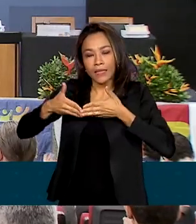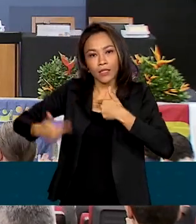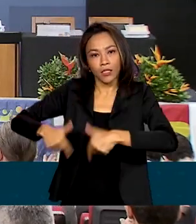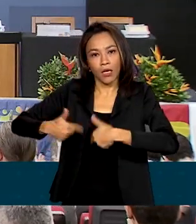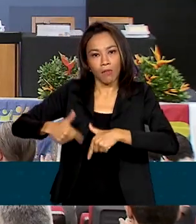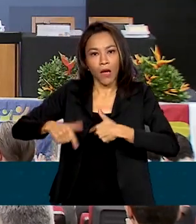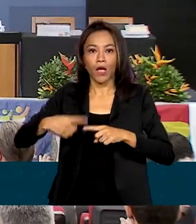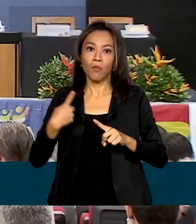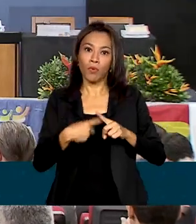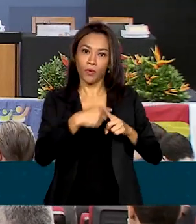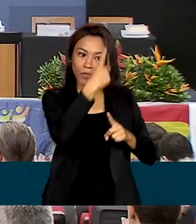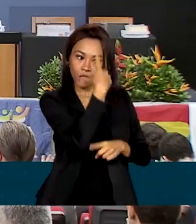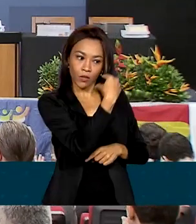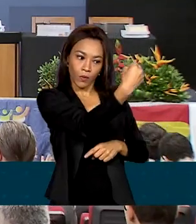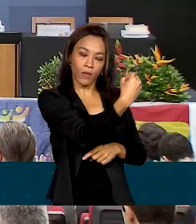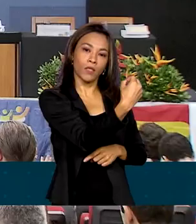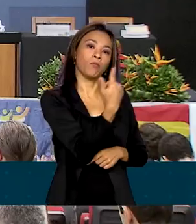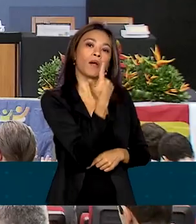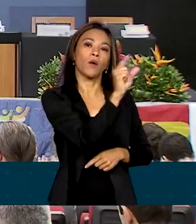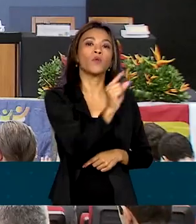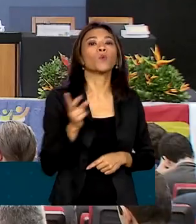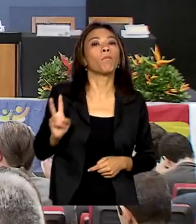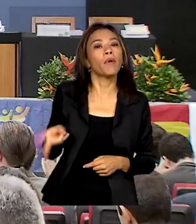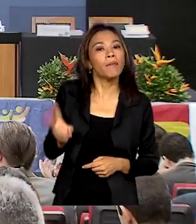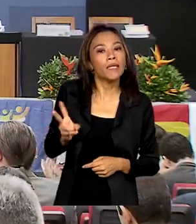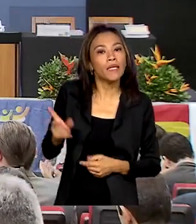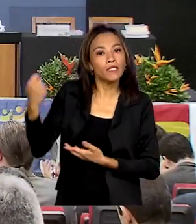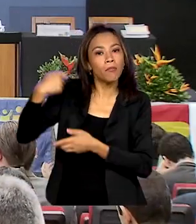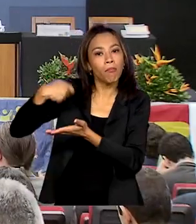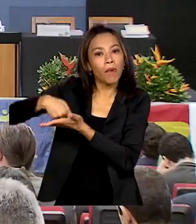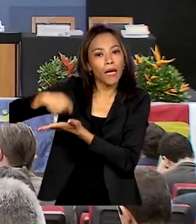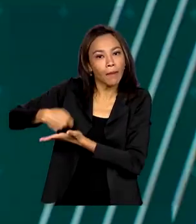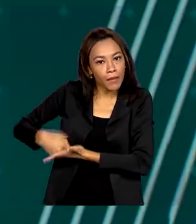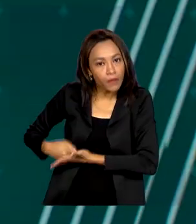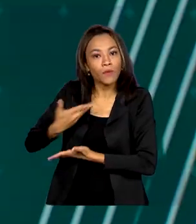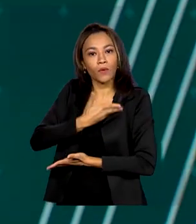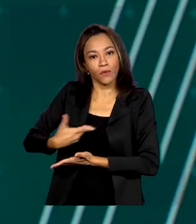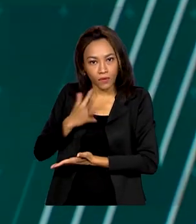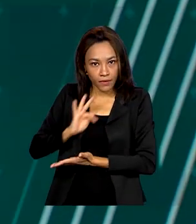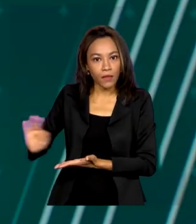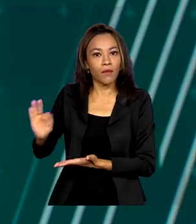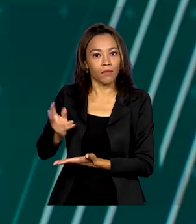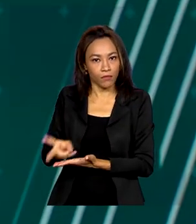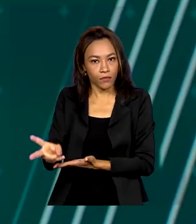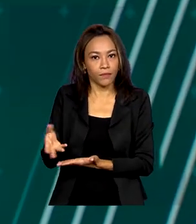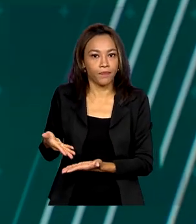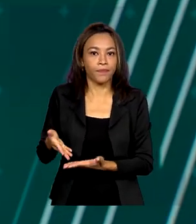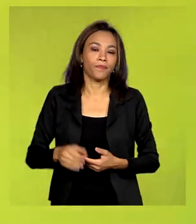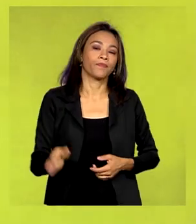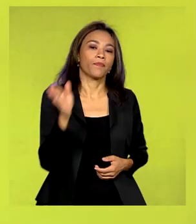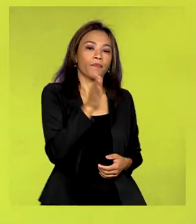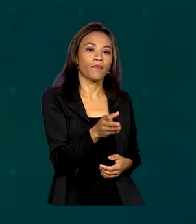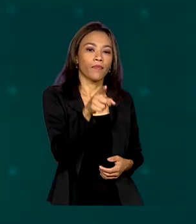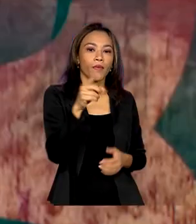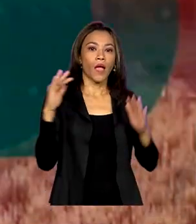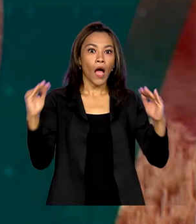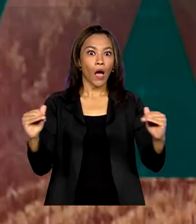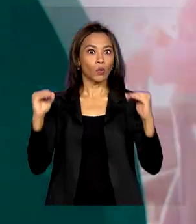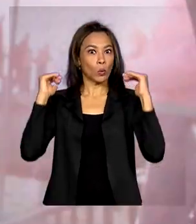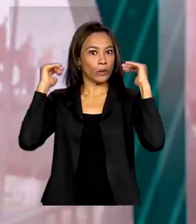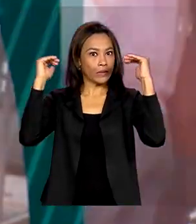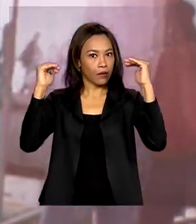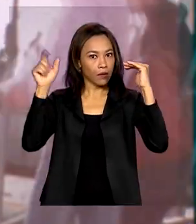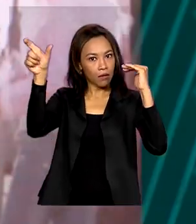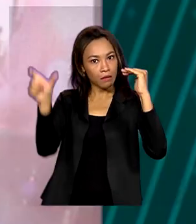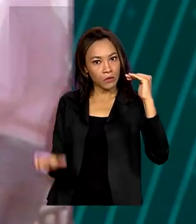mandato classista, permaneçam na folha de pagamento do governo federal. A maior autoridade de controle